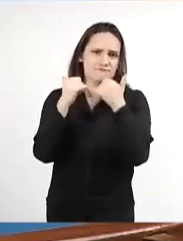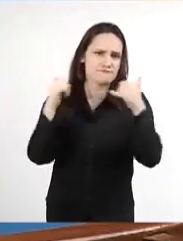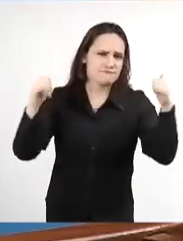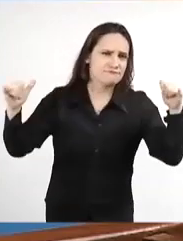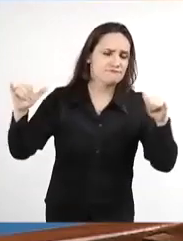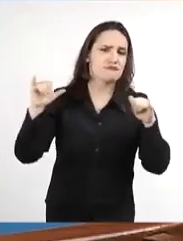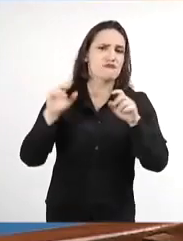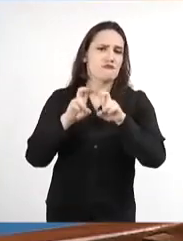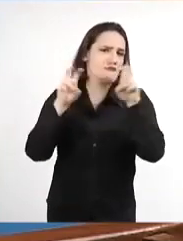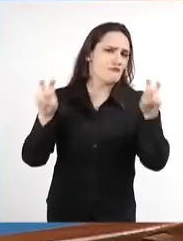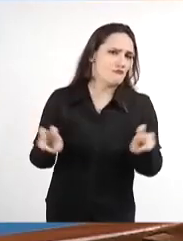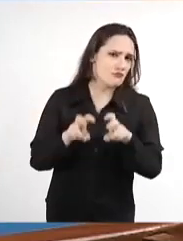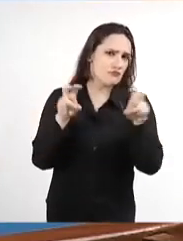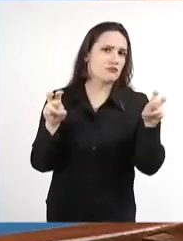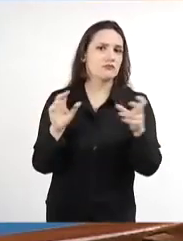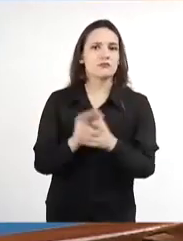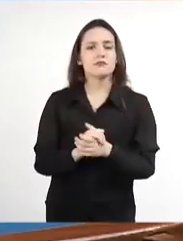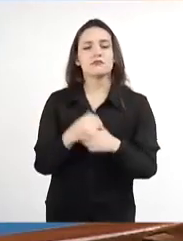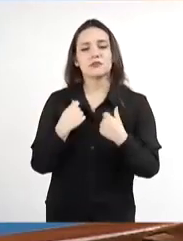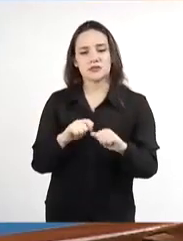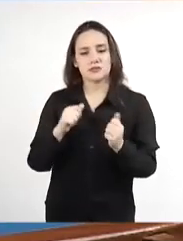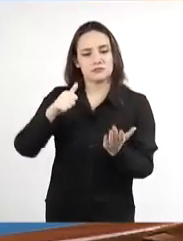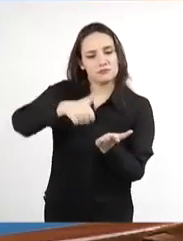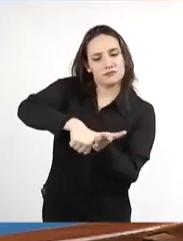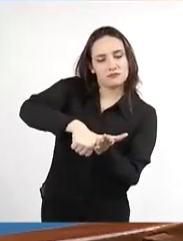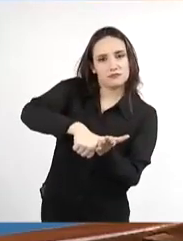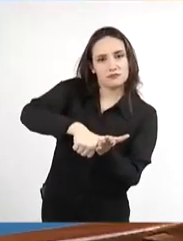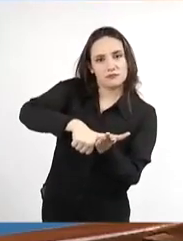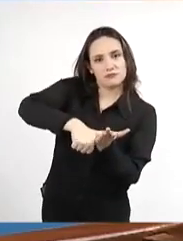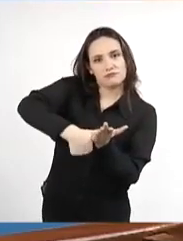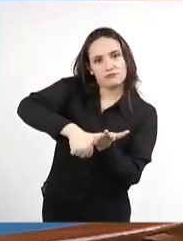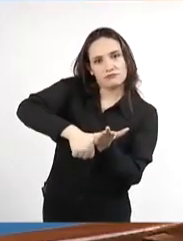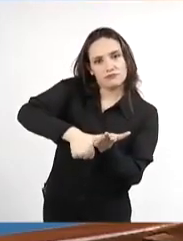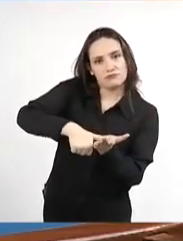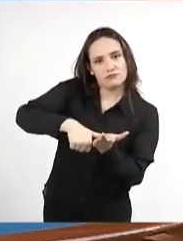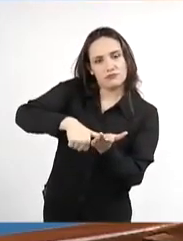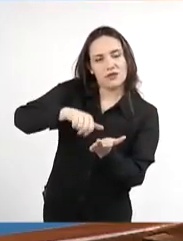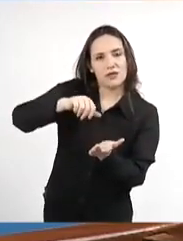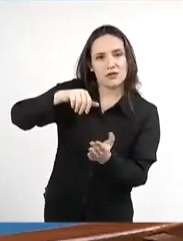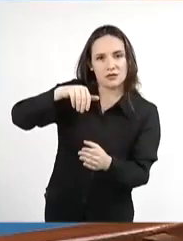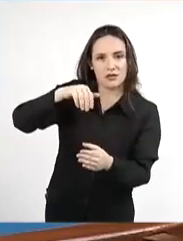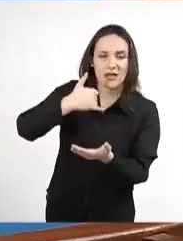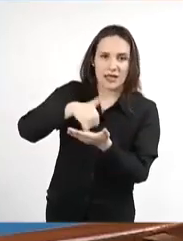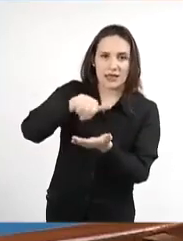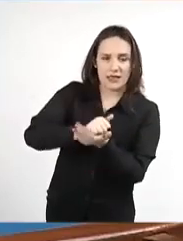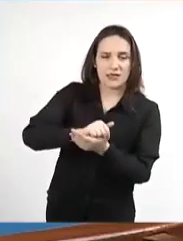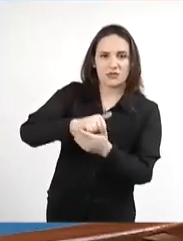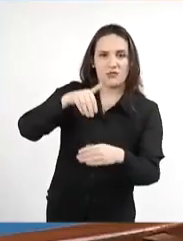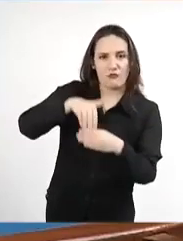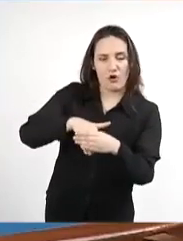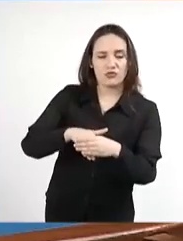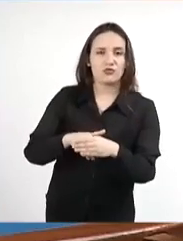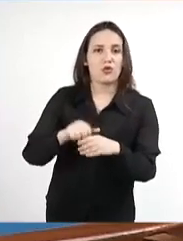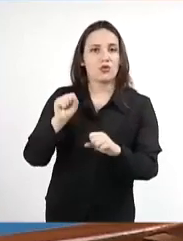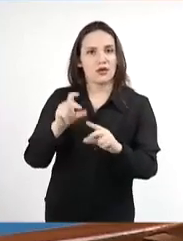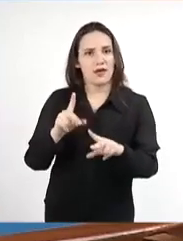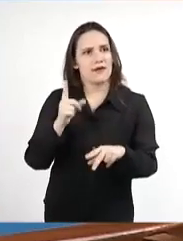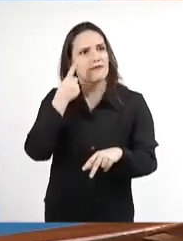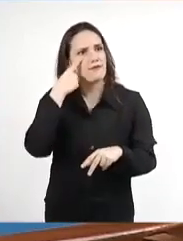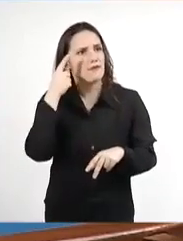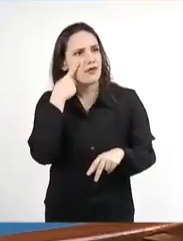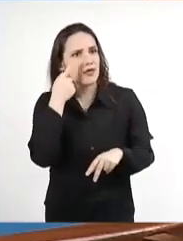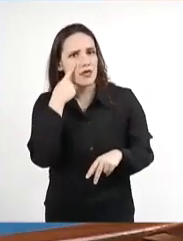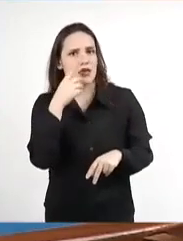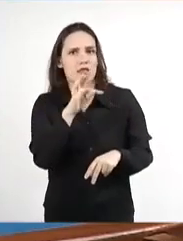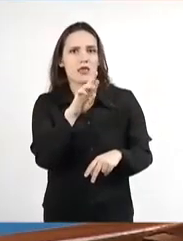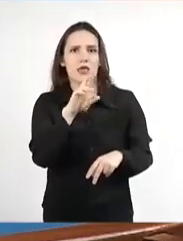processo escalonado de implantar a biometria no Mato Grosso do Sul, obviamente que quando você vê um trabalho sendo realizado pelo TRE